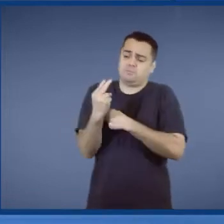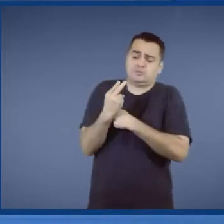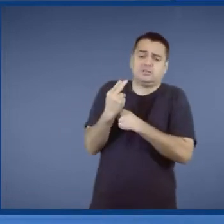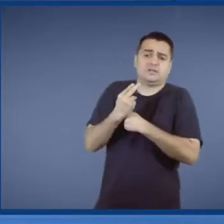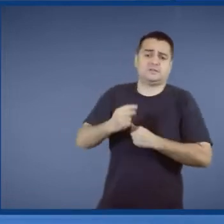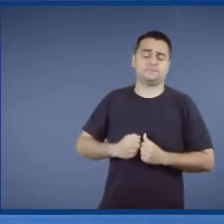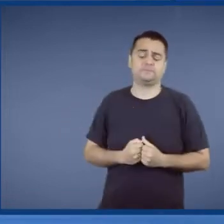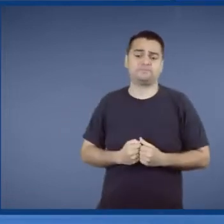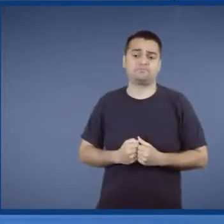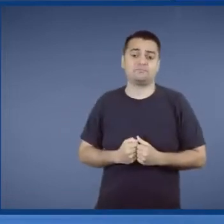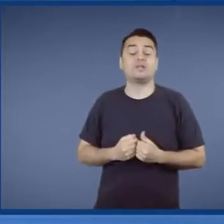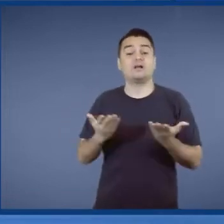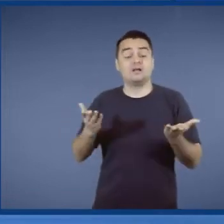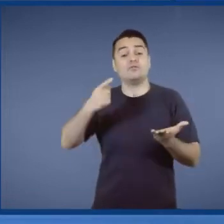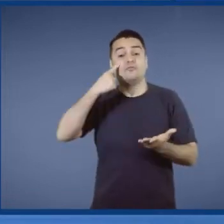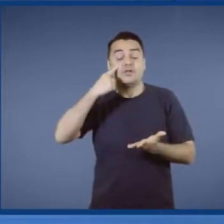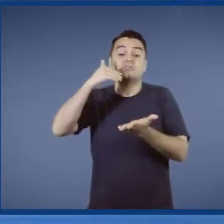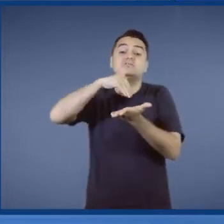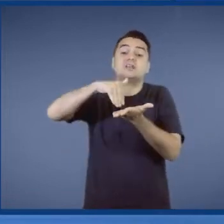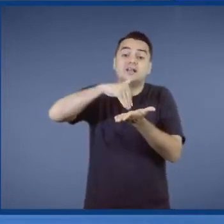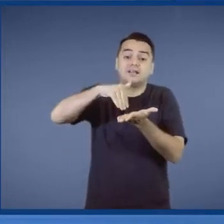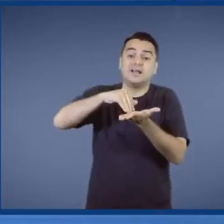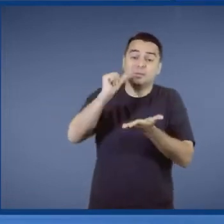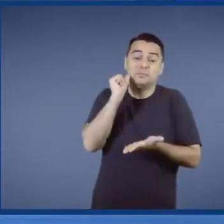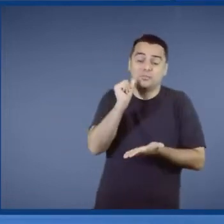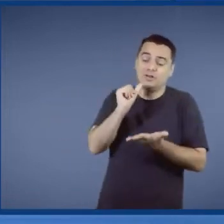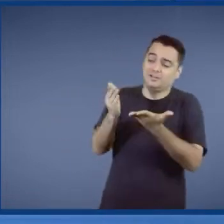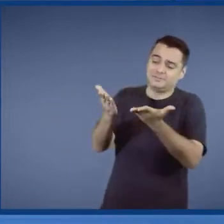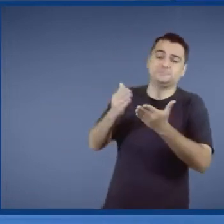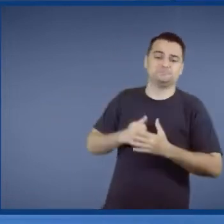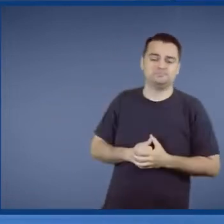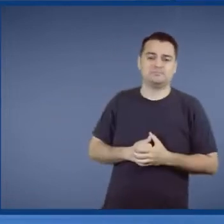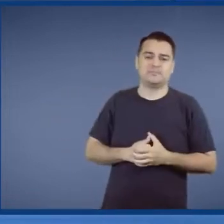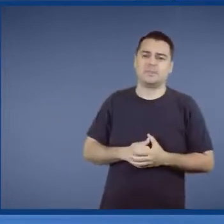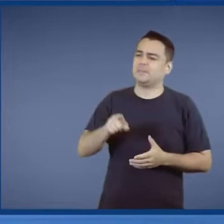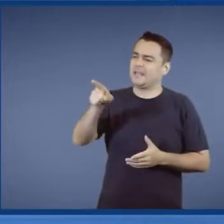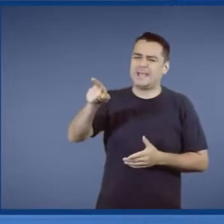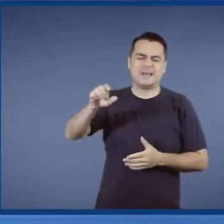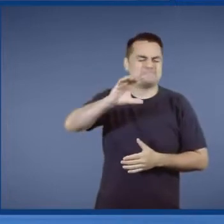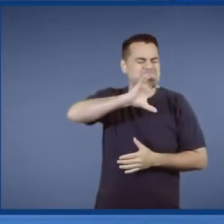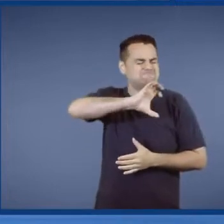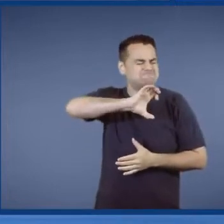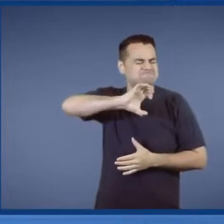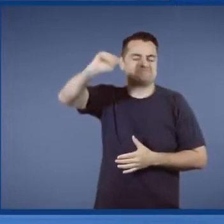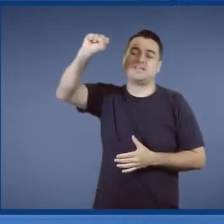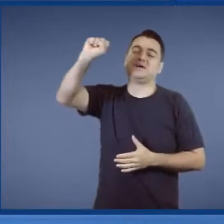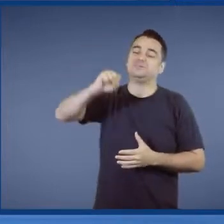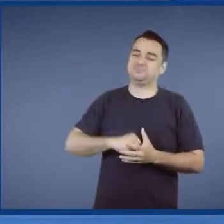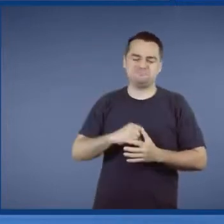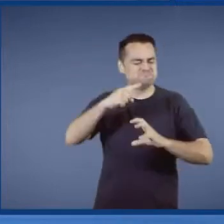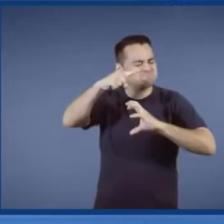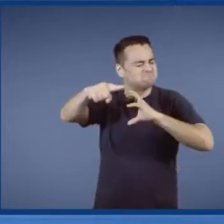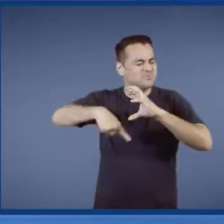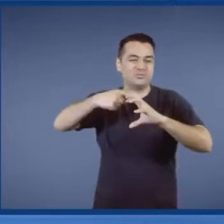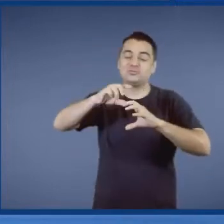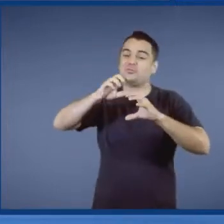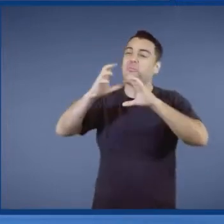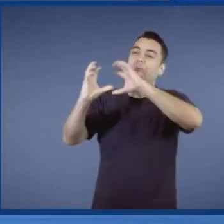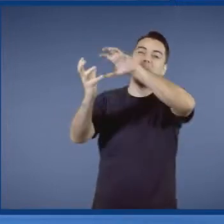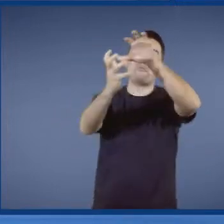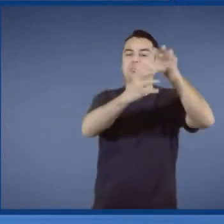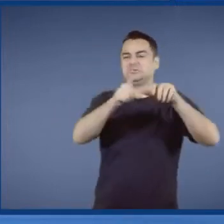Aí eu vejo aqui a minha secretária de fomento. A melhor da galáxia. Capaz de estruturar os melhores